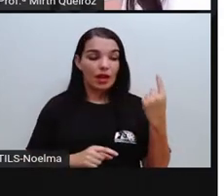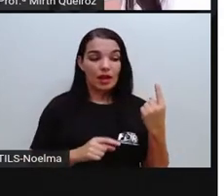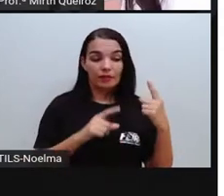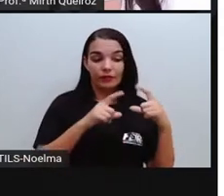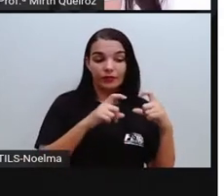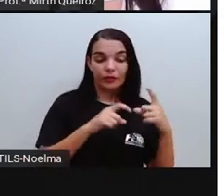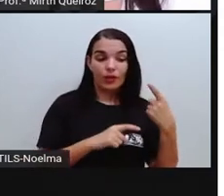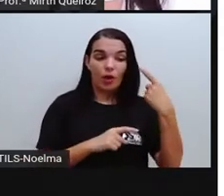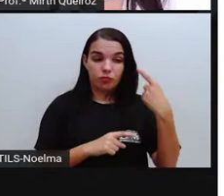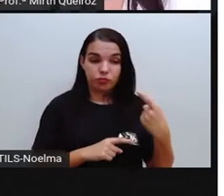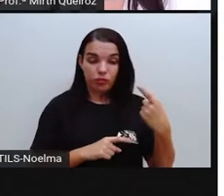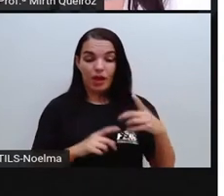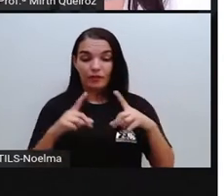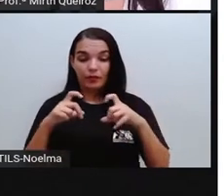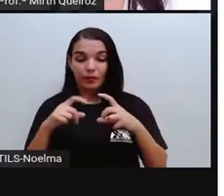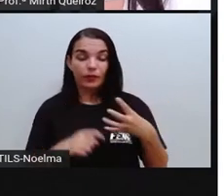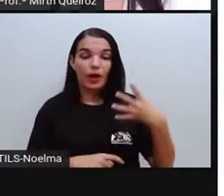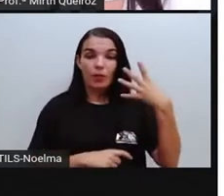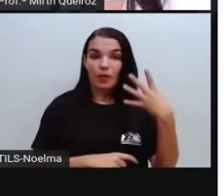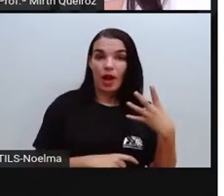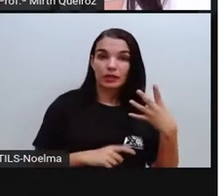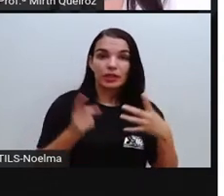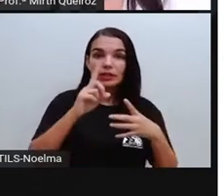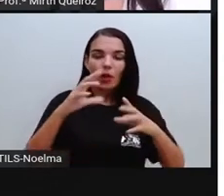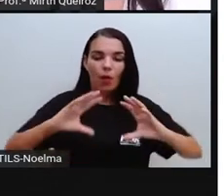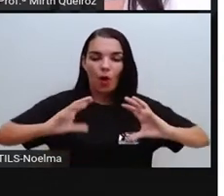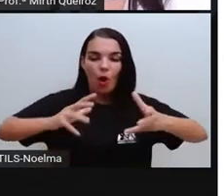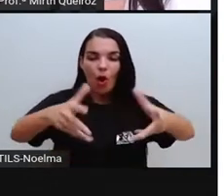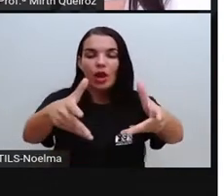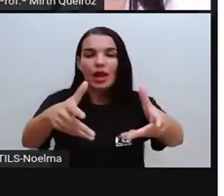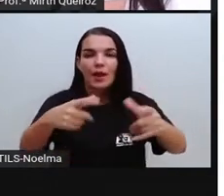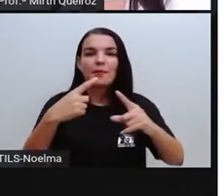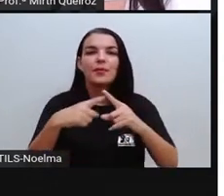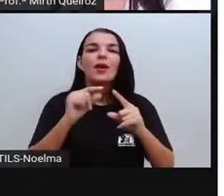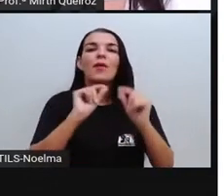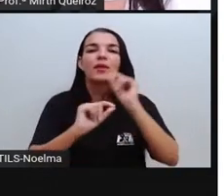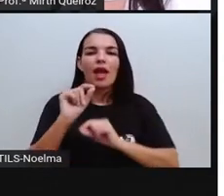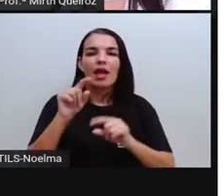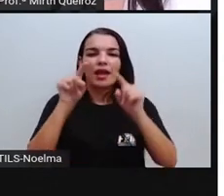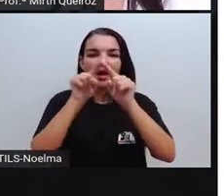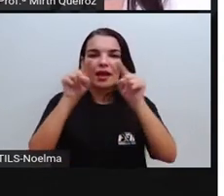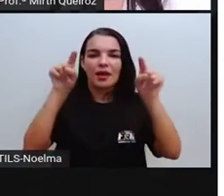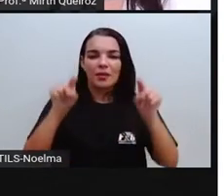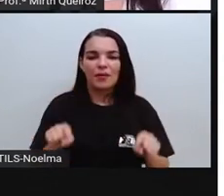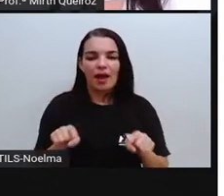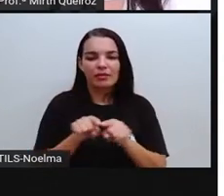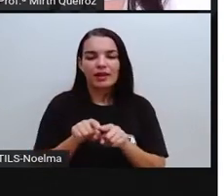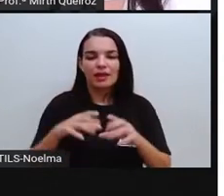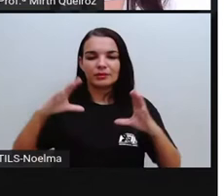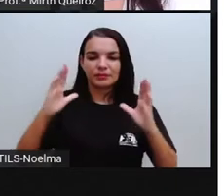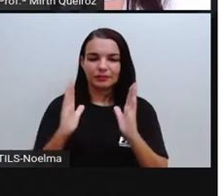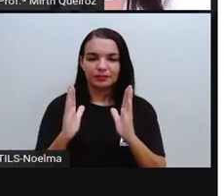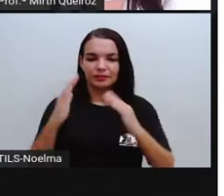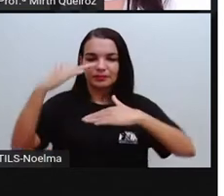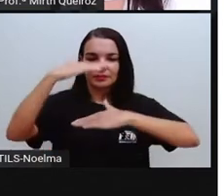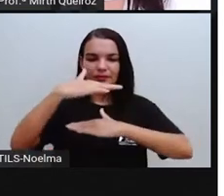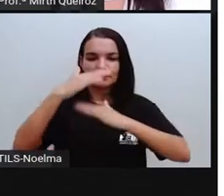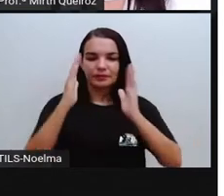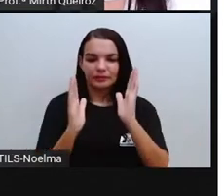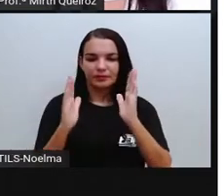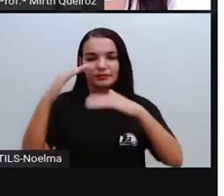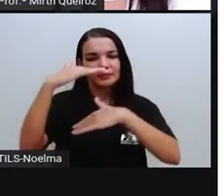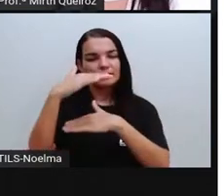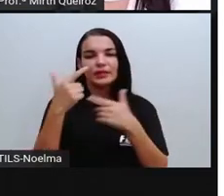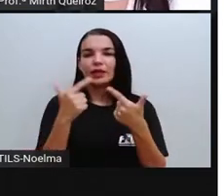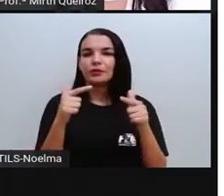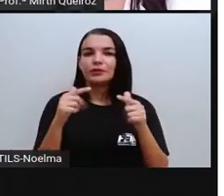tridimensionais que não vão rolar, seriam as figuras 1 e 4. Por quê? Porque não